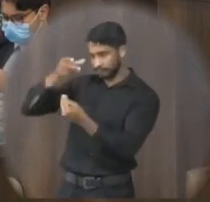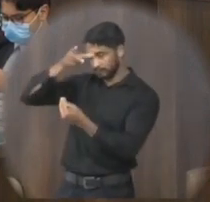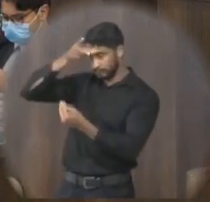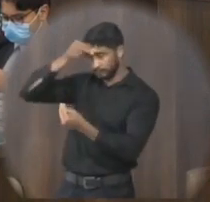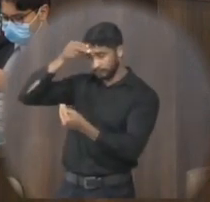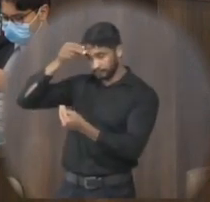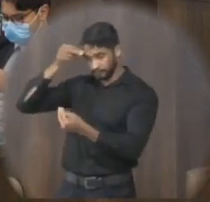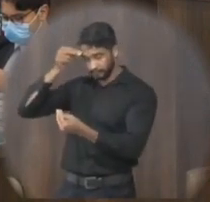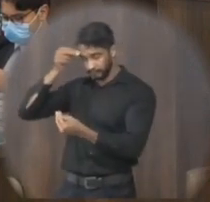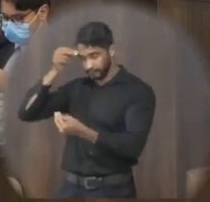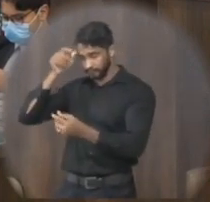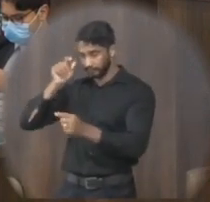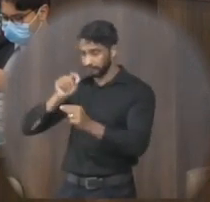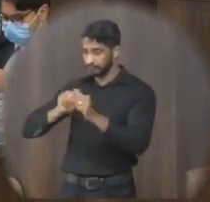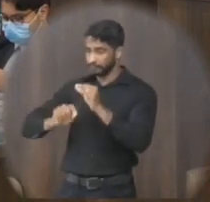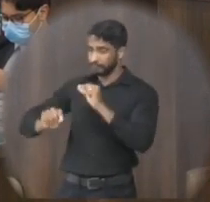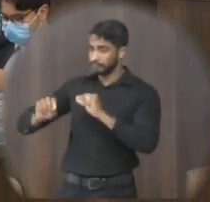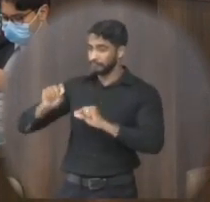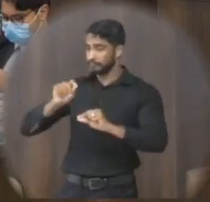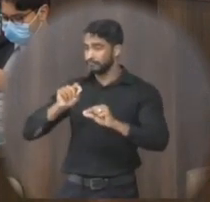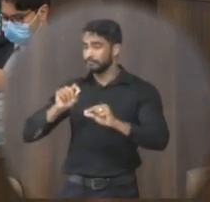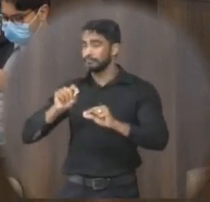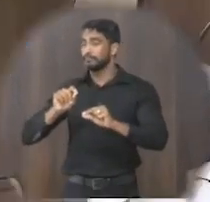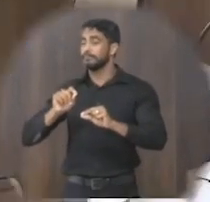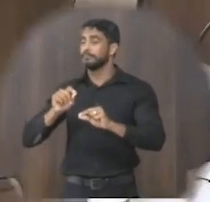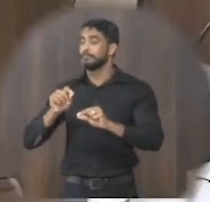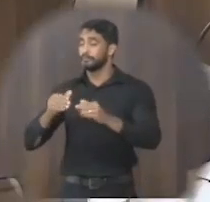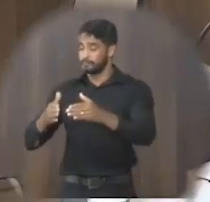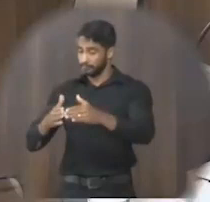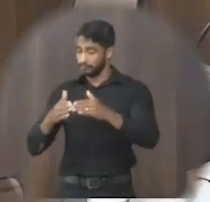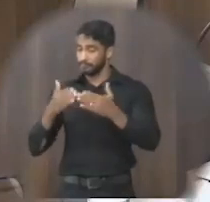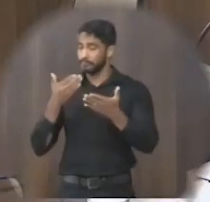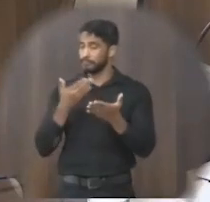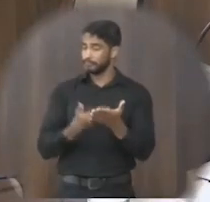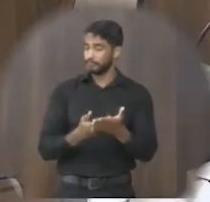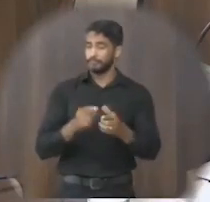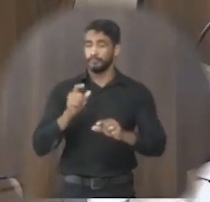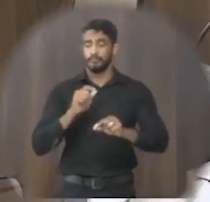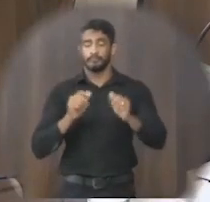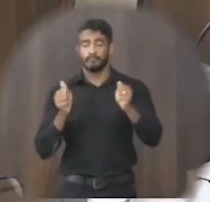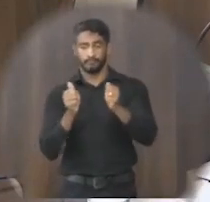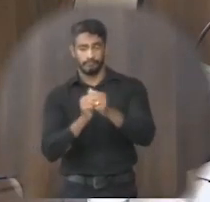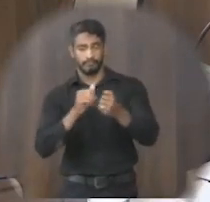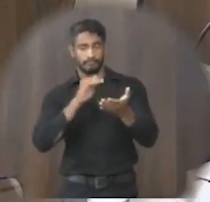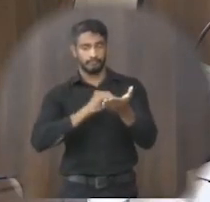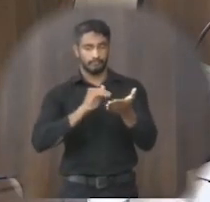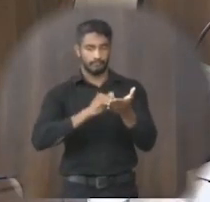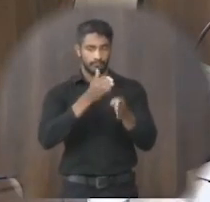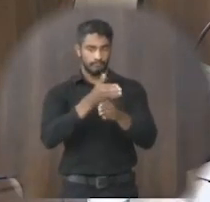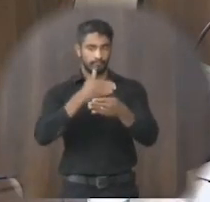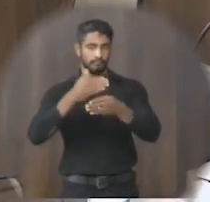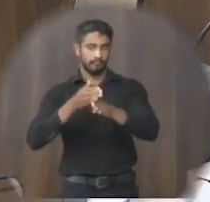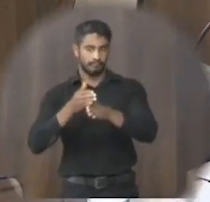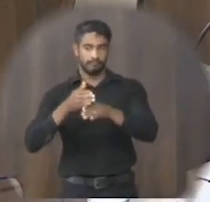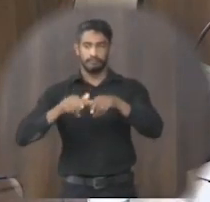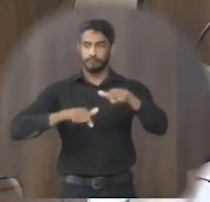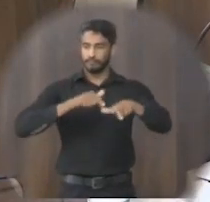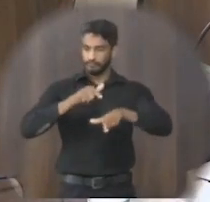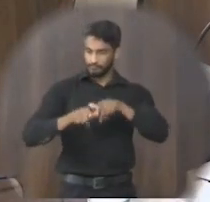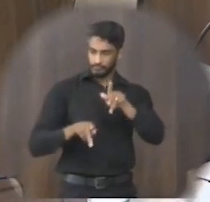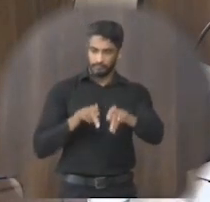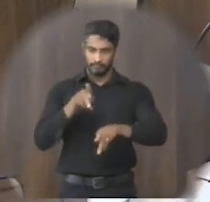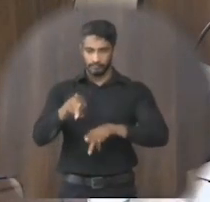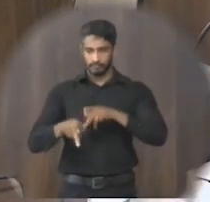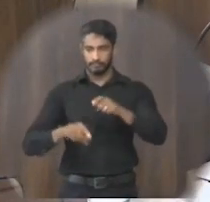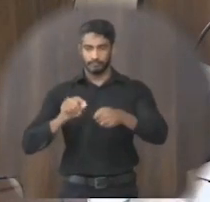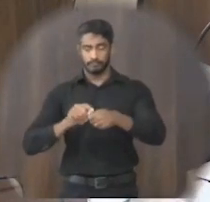prefeito municipal José Aparecido Mendes Santos a seguinte indicação necessidade para que junto à Secretaria de Obras e Serviços Públicos seja tomada a